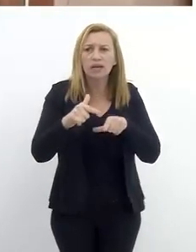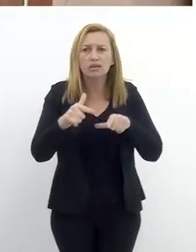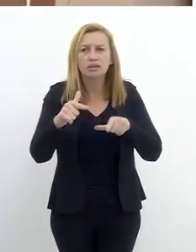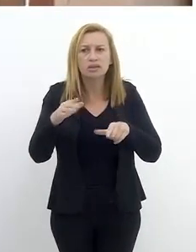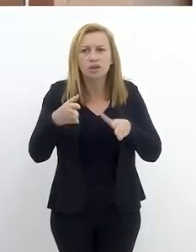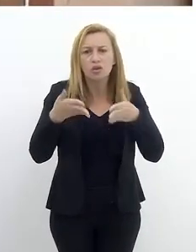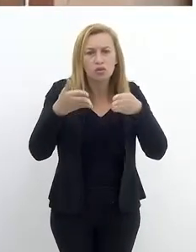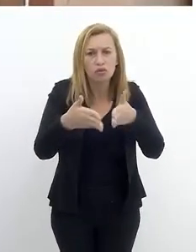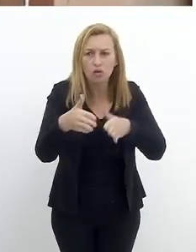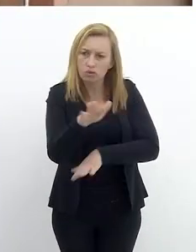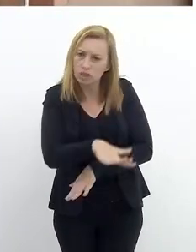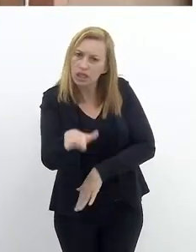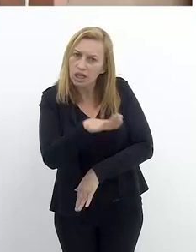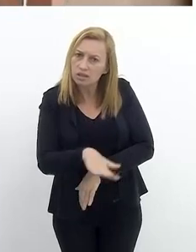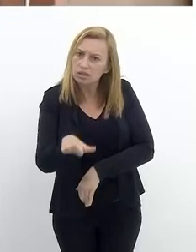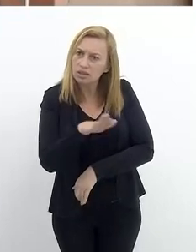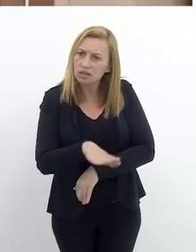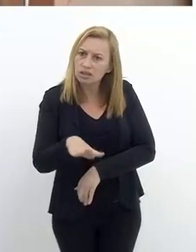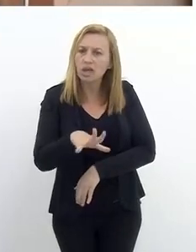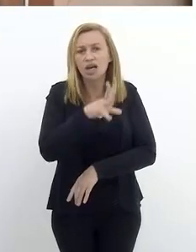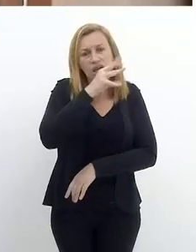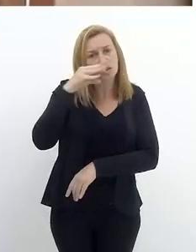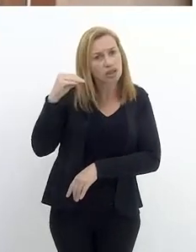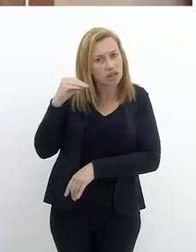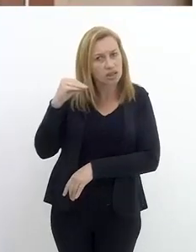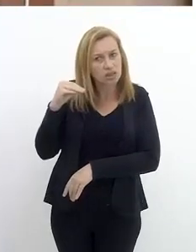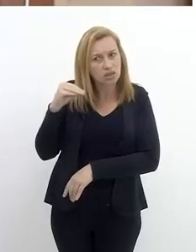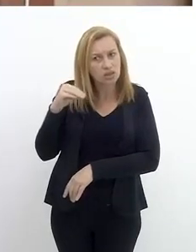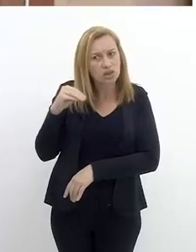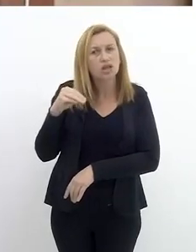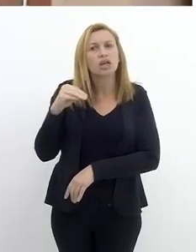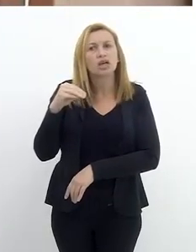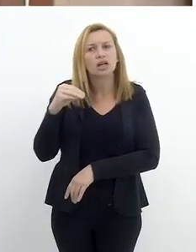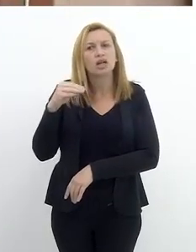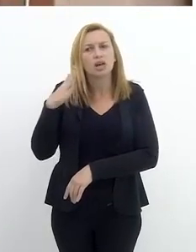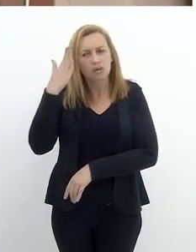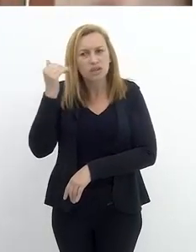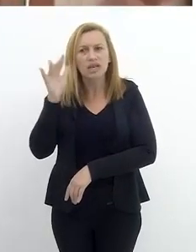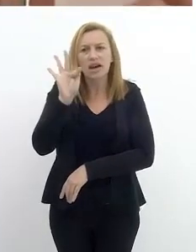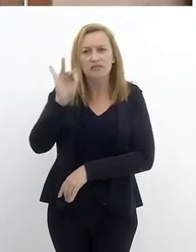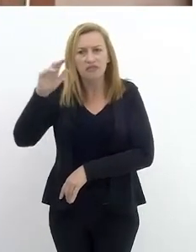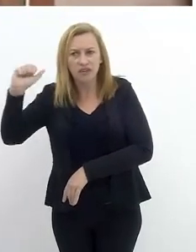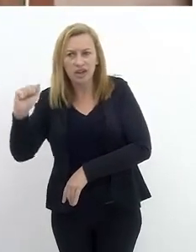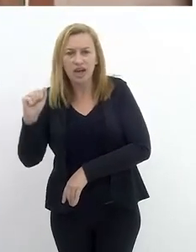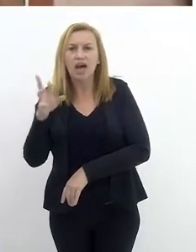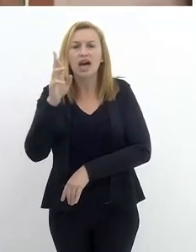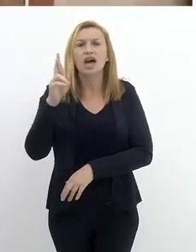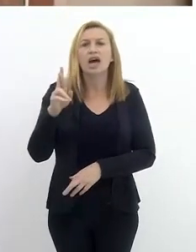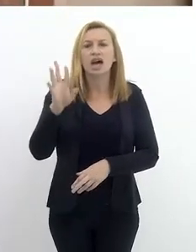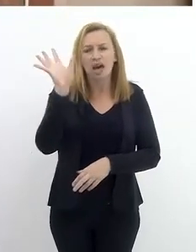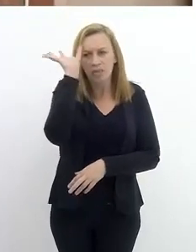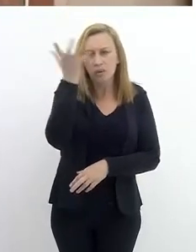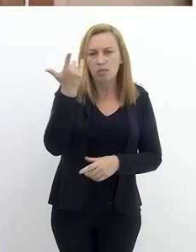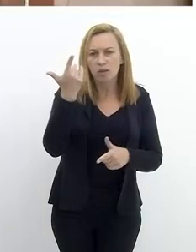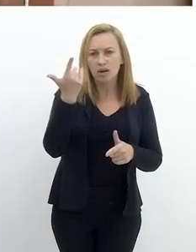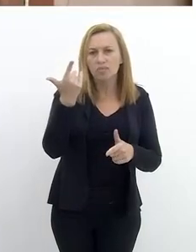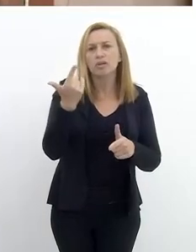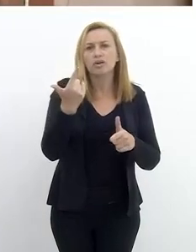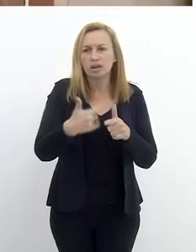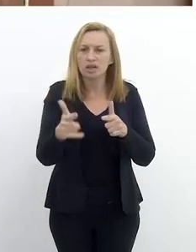especificamente com crianças e adolescentes? Eu sei que a FIA resolve problemas também de adultos, que eu já